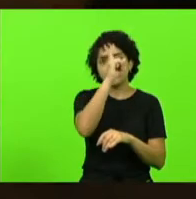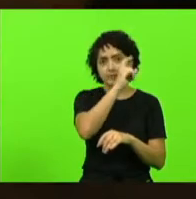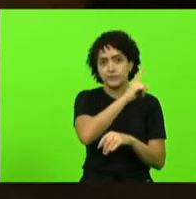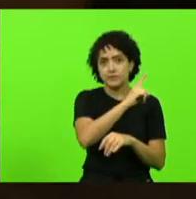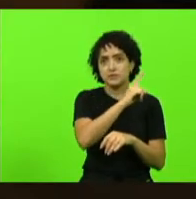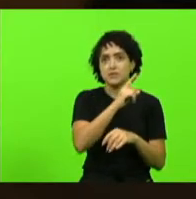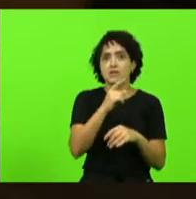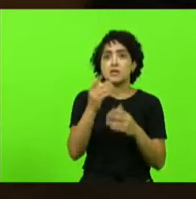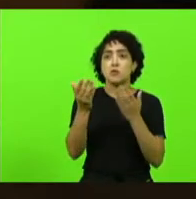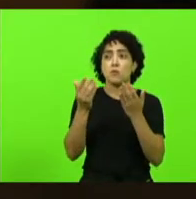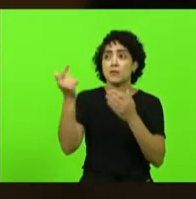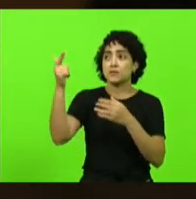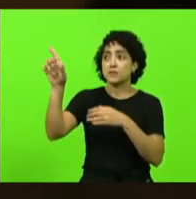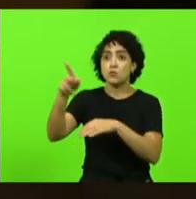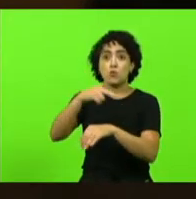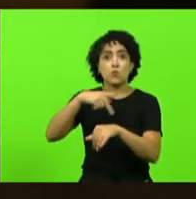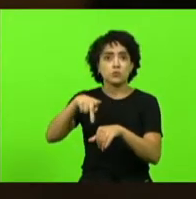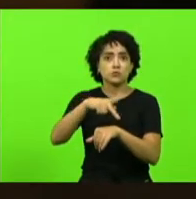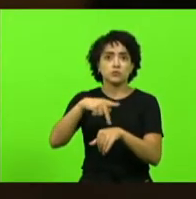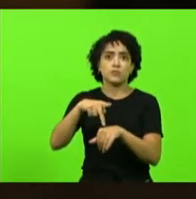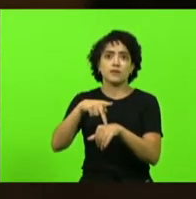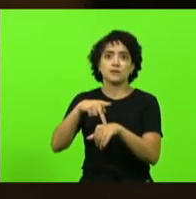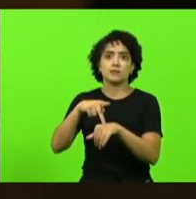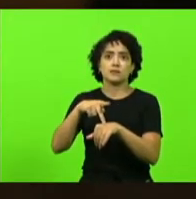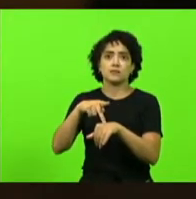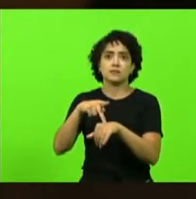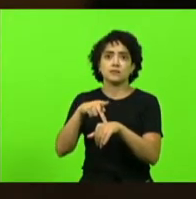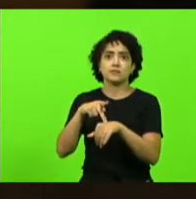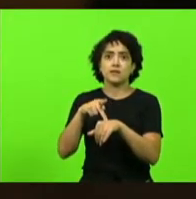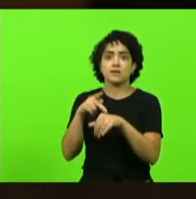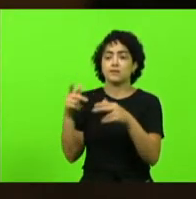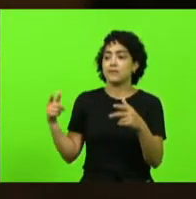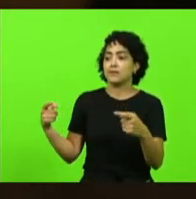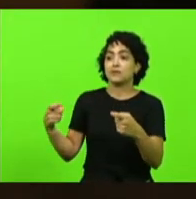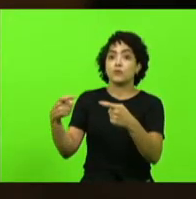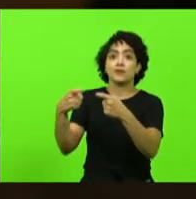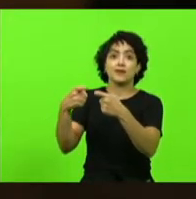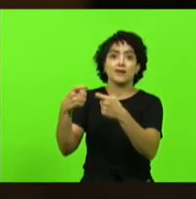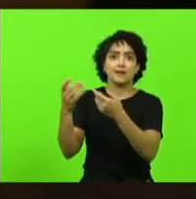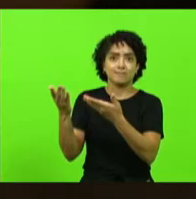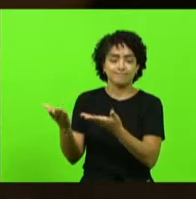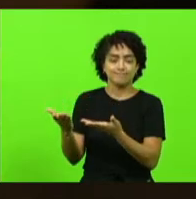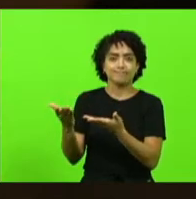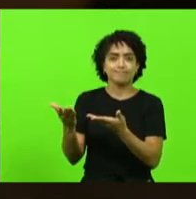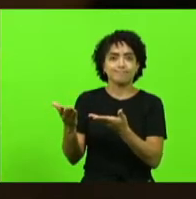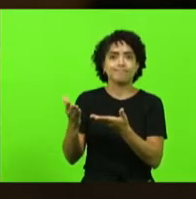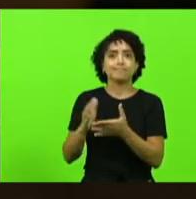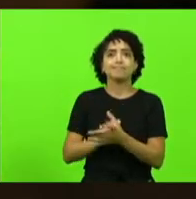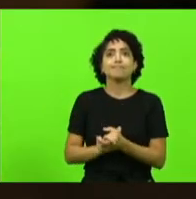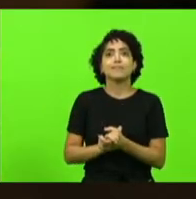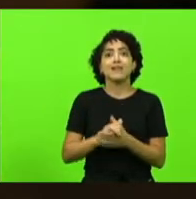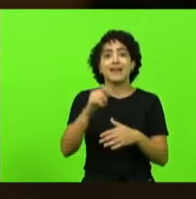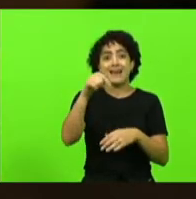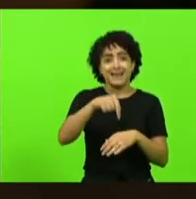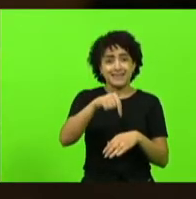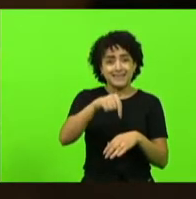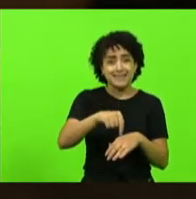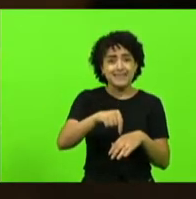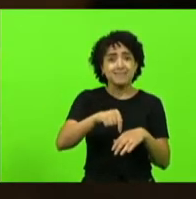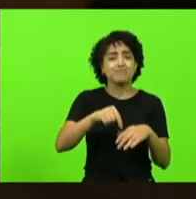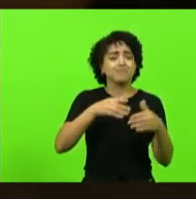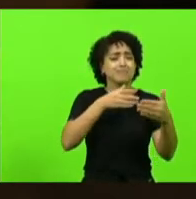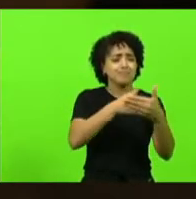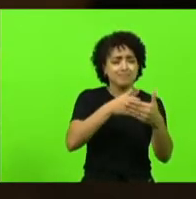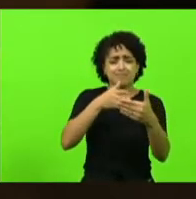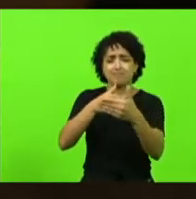países em guerra é isso mesmo empreender aqui no Brasil oferece mais obstáculos do